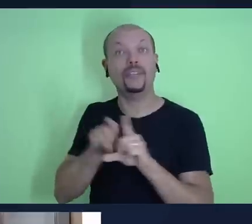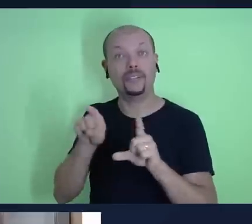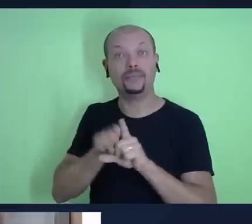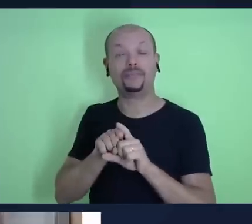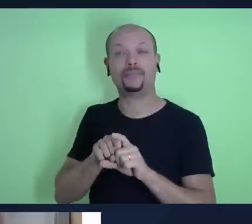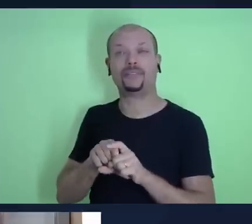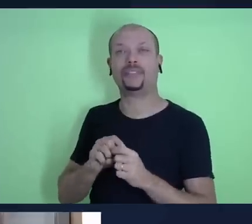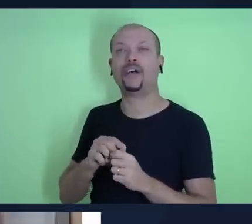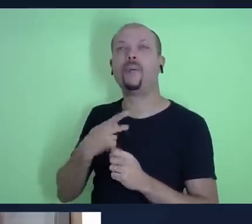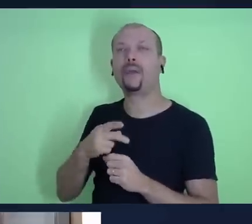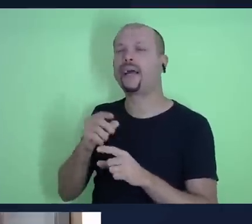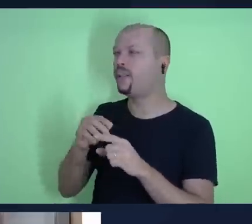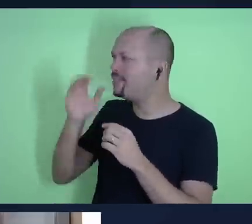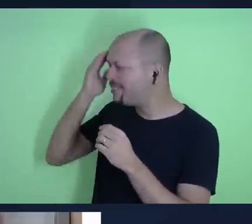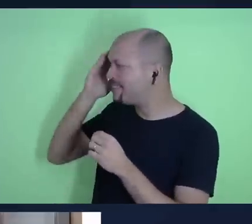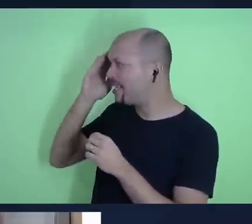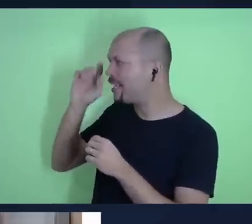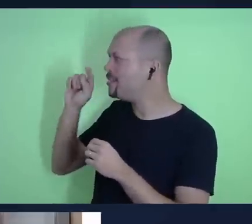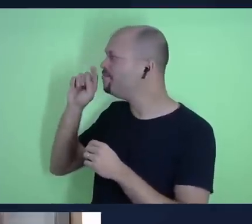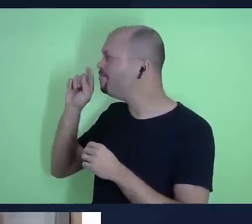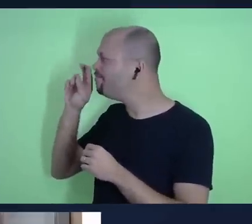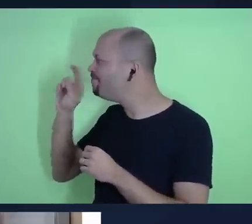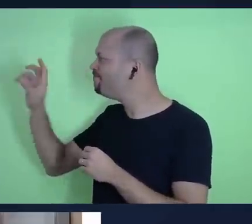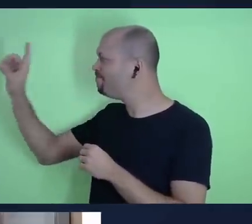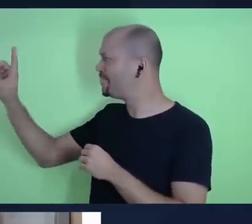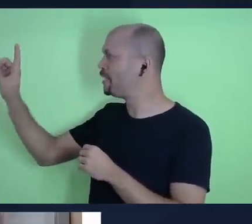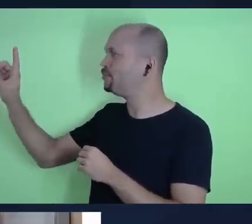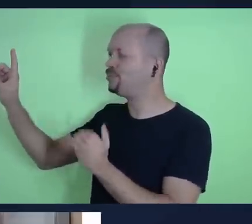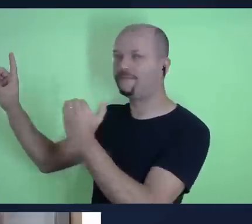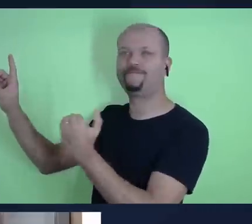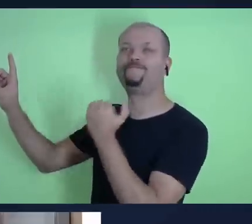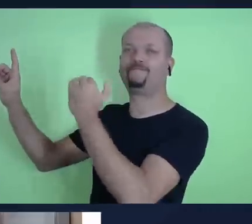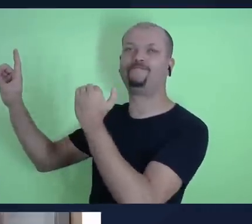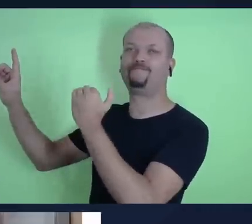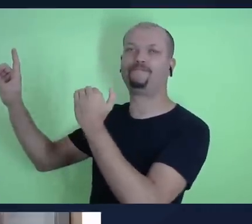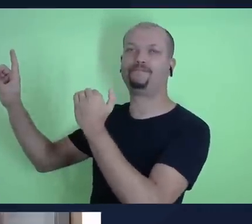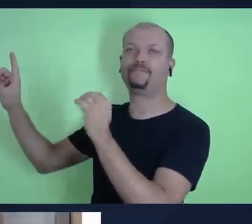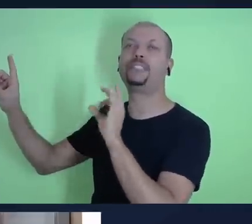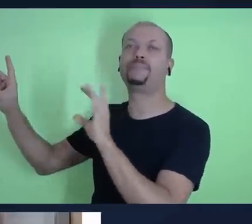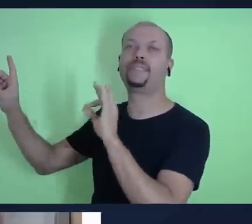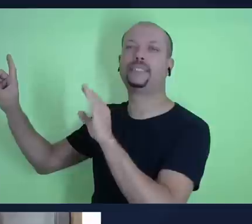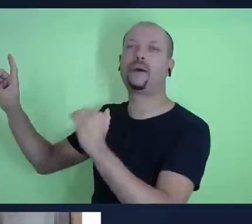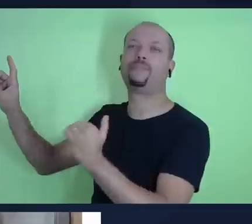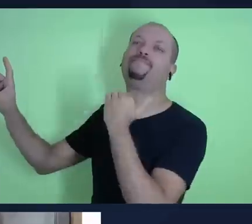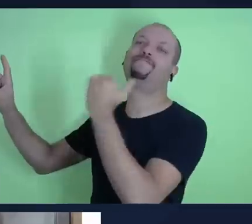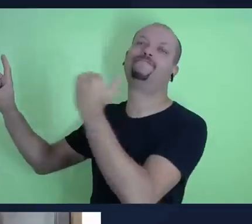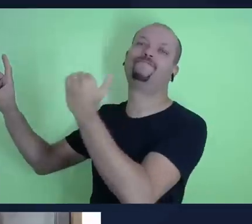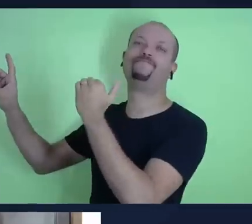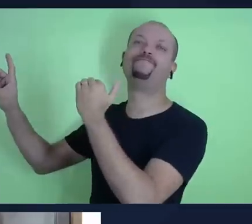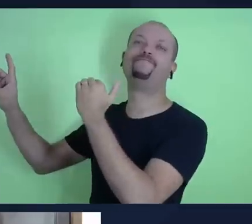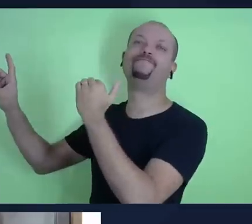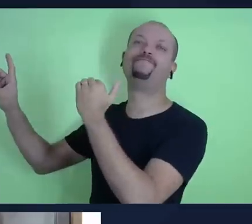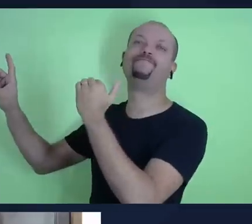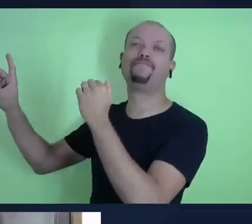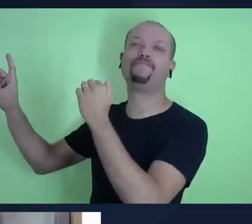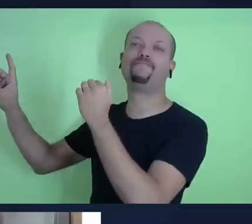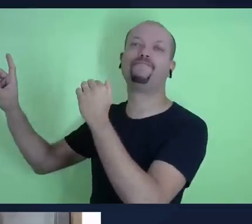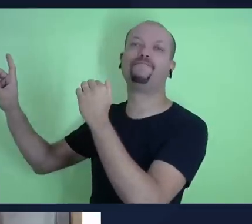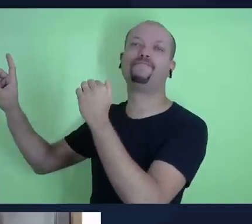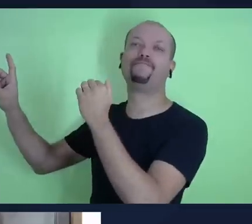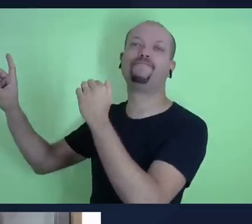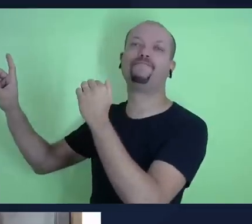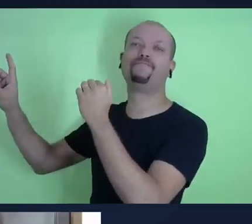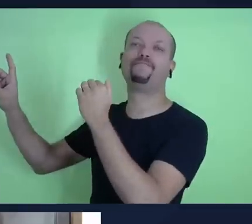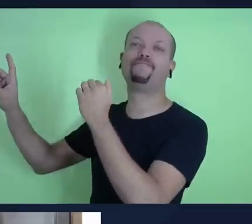total entrega a Deus, reconhecendo a soberania dele e fortalecendo o nosso relacionamento de confiança com